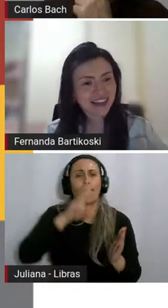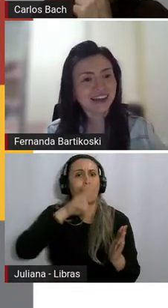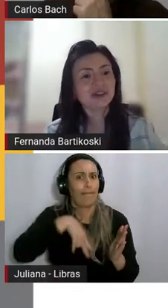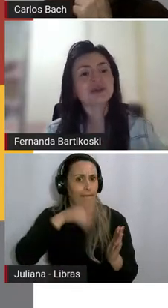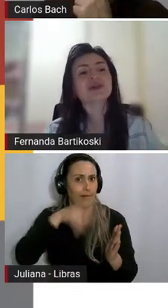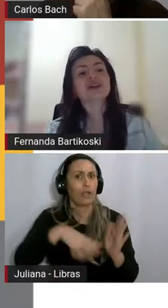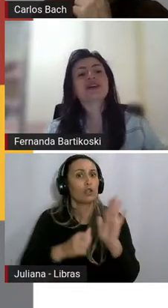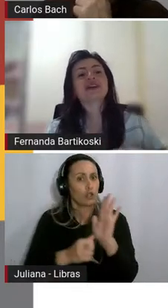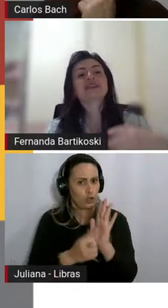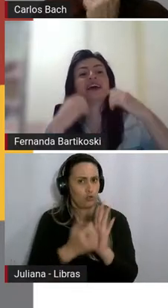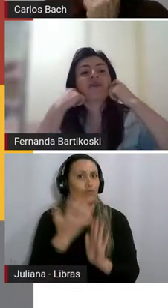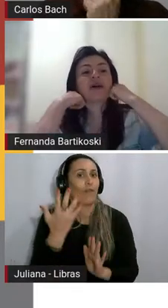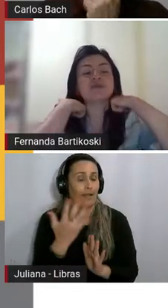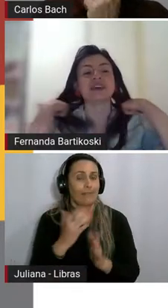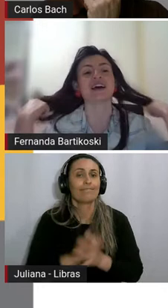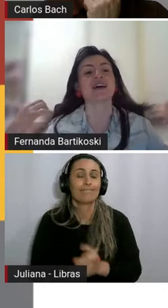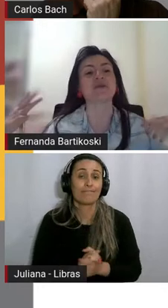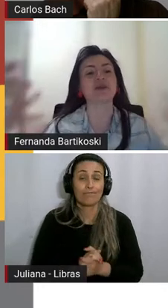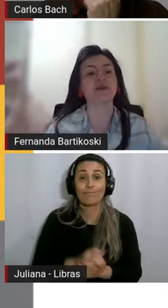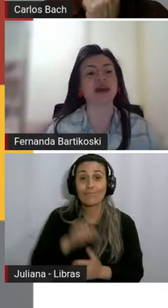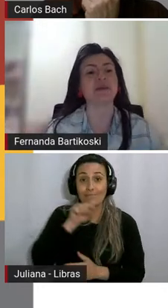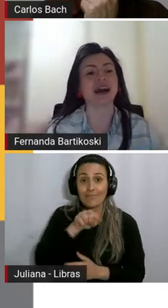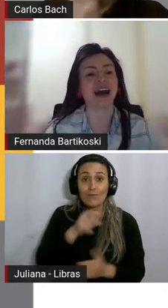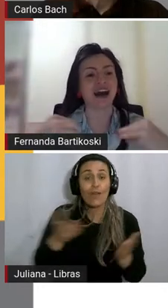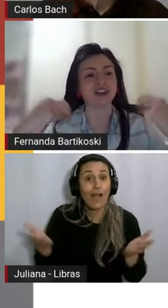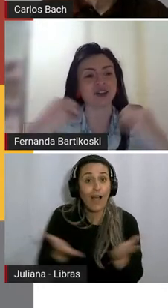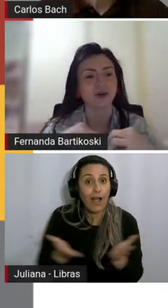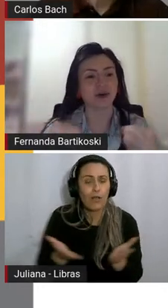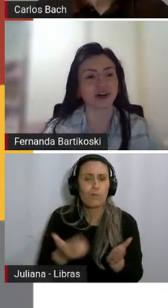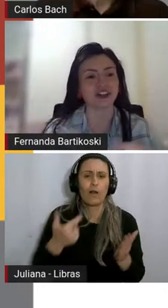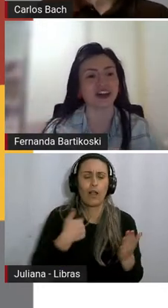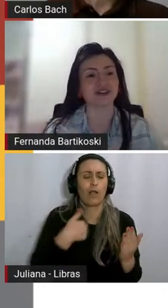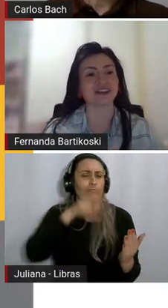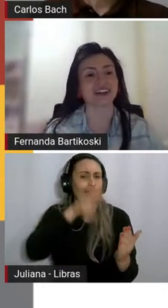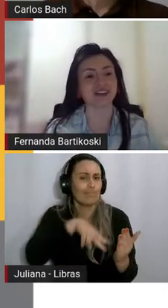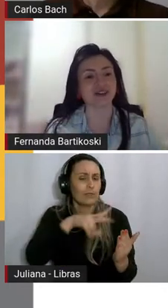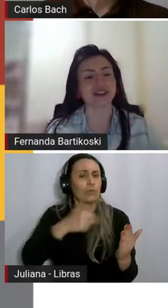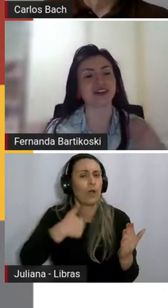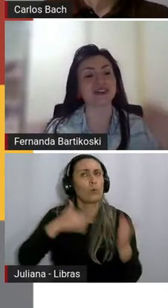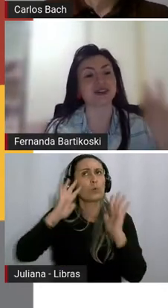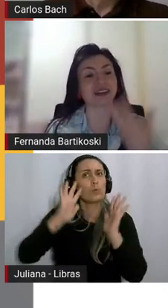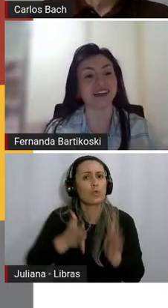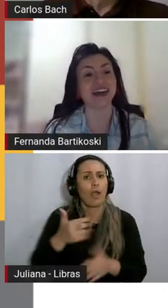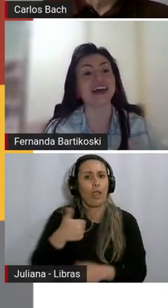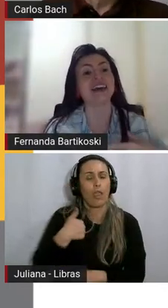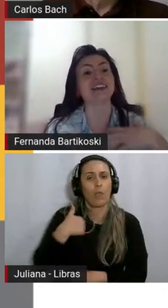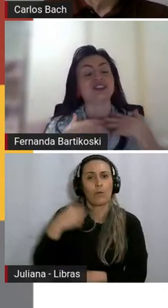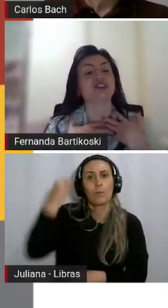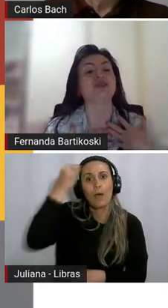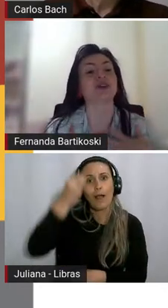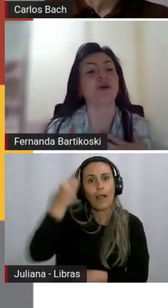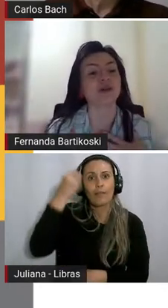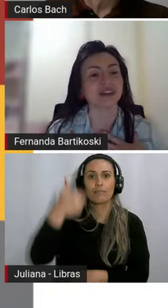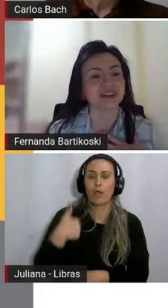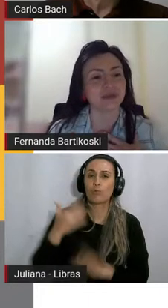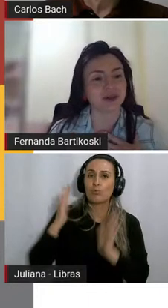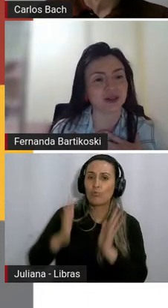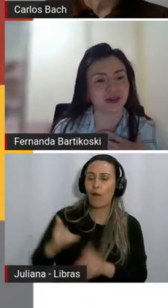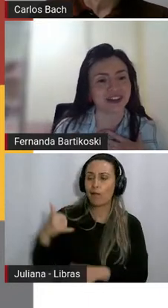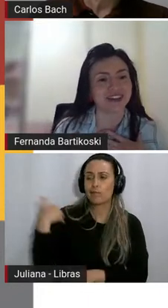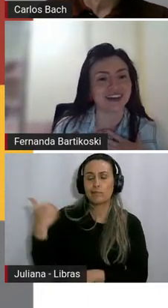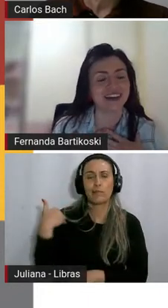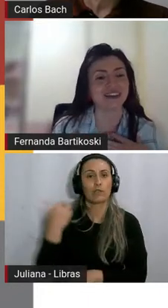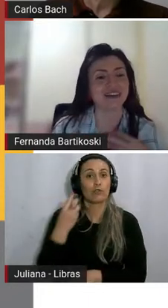nesta leitura, com a minha bagagem hoje, com 32 anos, eu li e tive outras